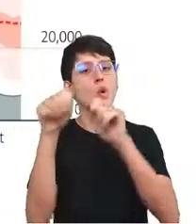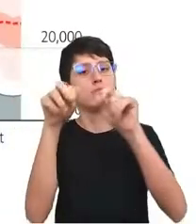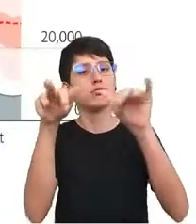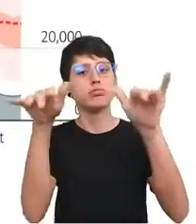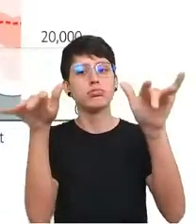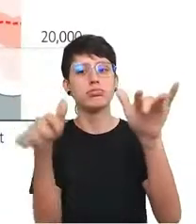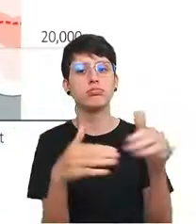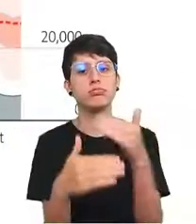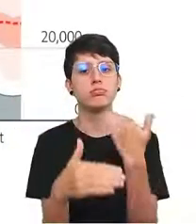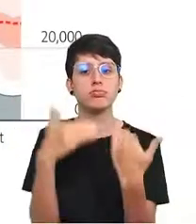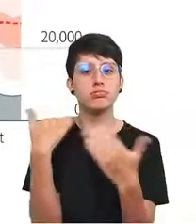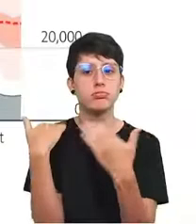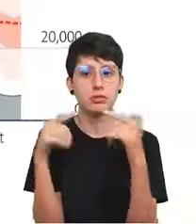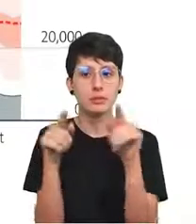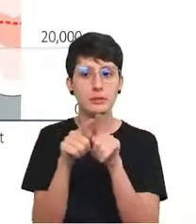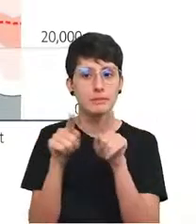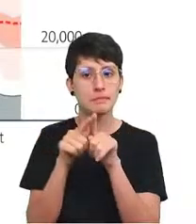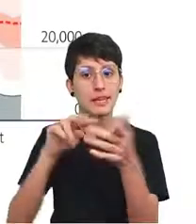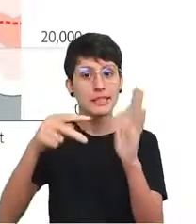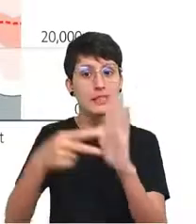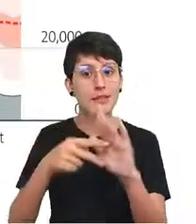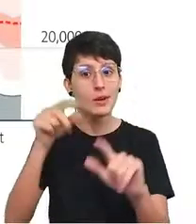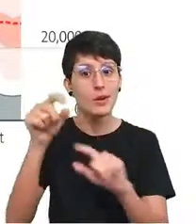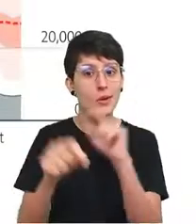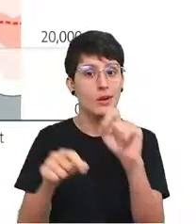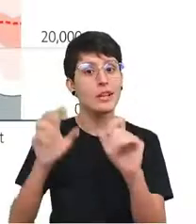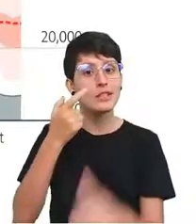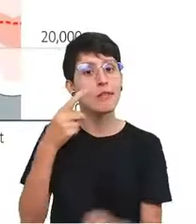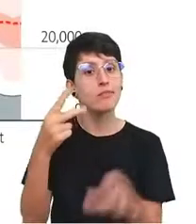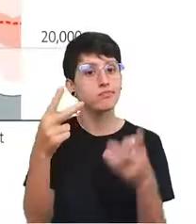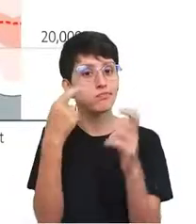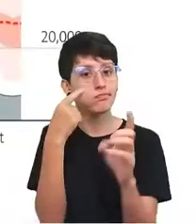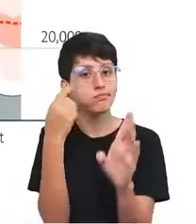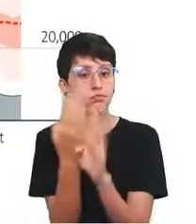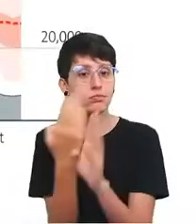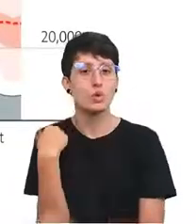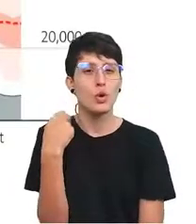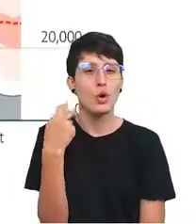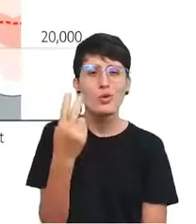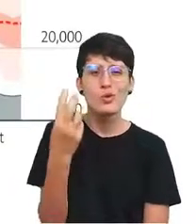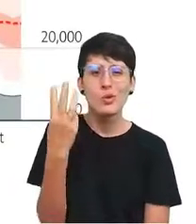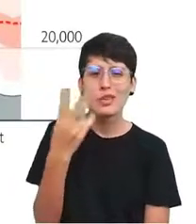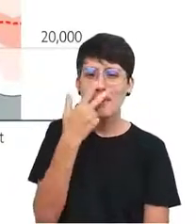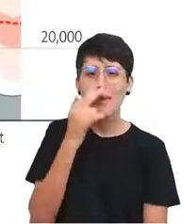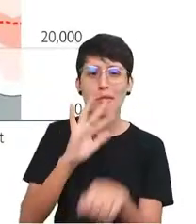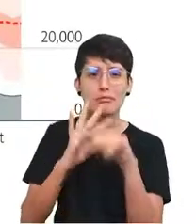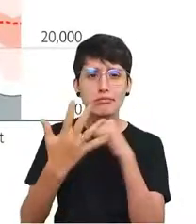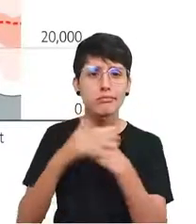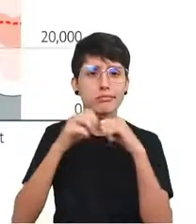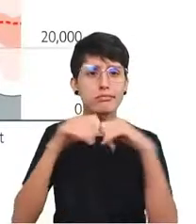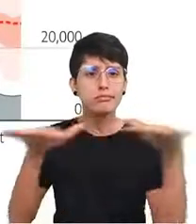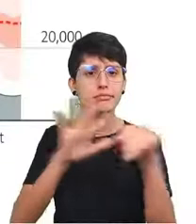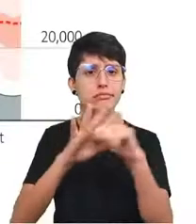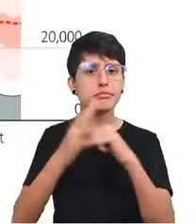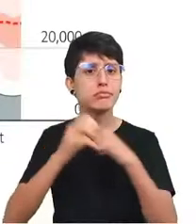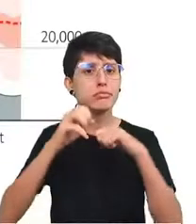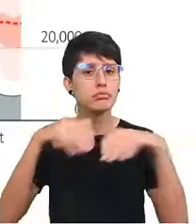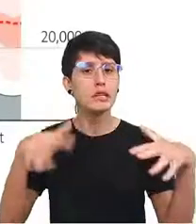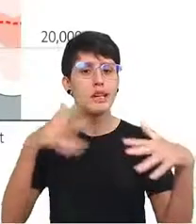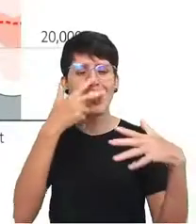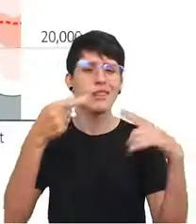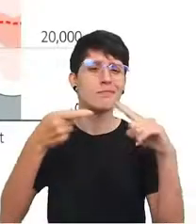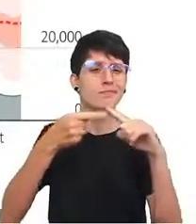significa, e a gente já viu essa narrativa se formando, com duas ou três ondas da pandemia e tal, correspondendo